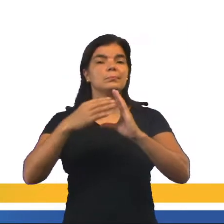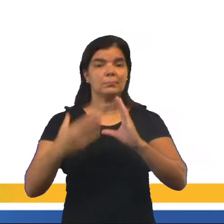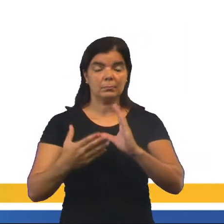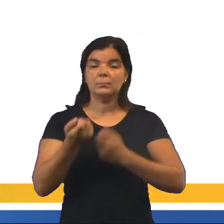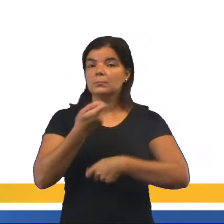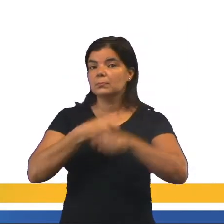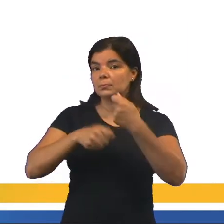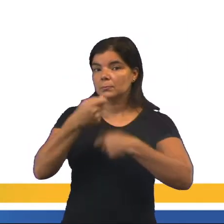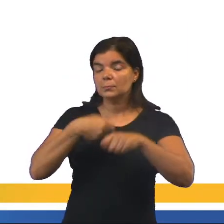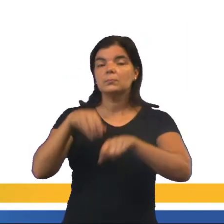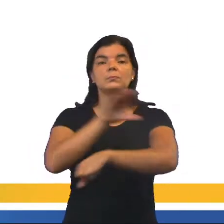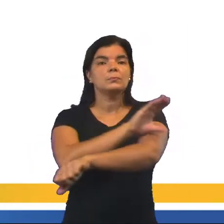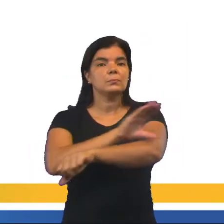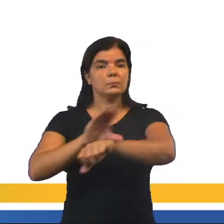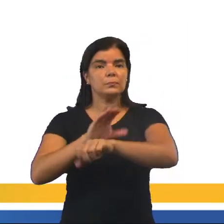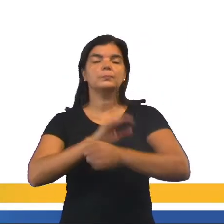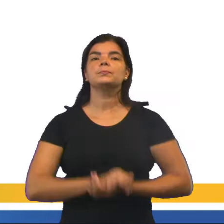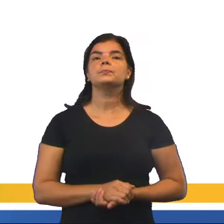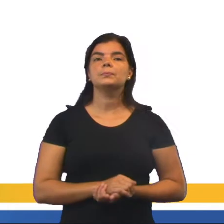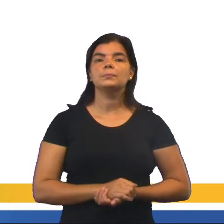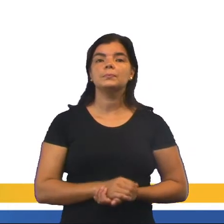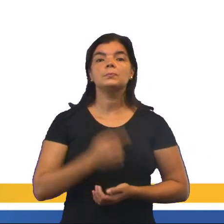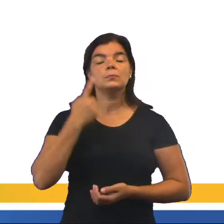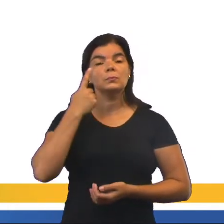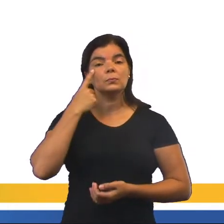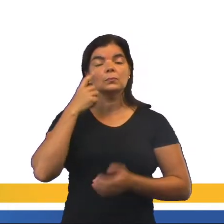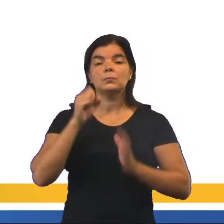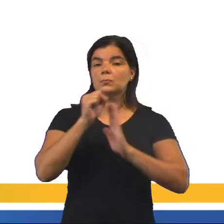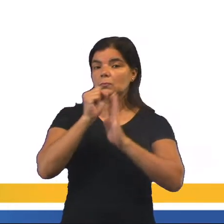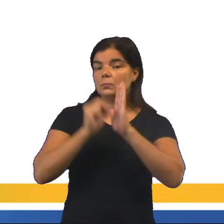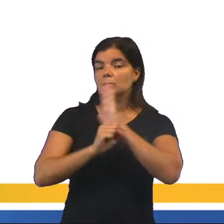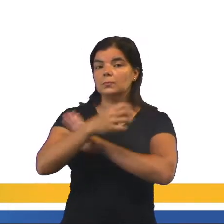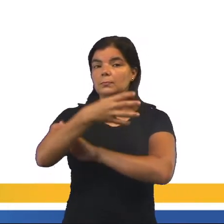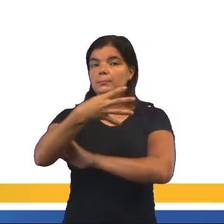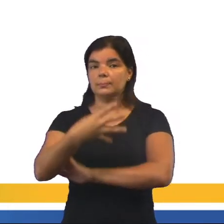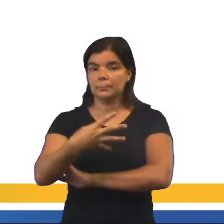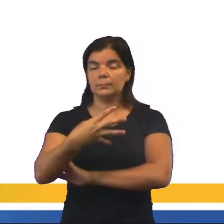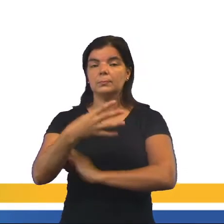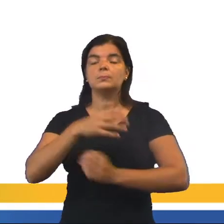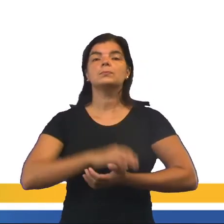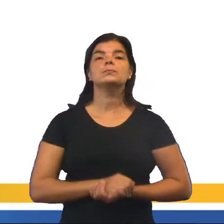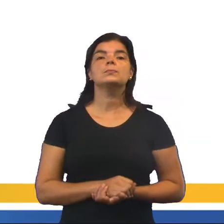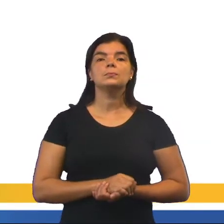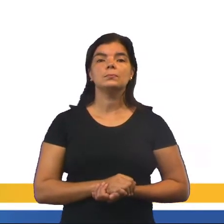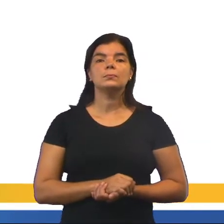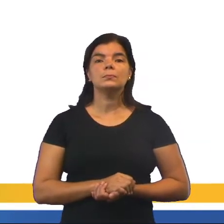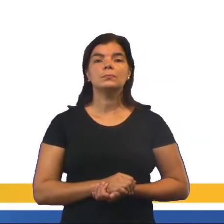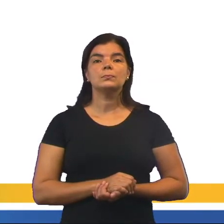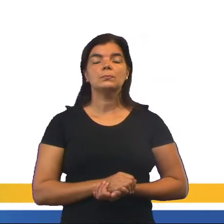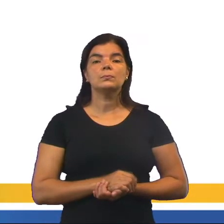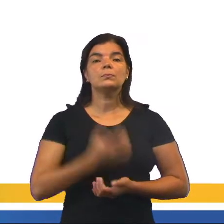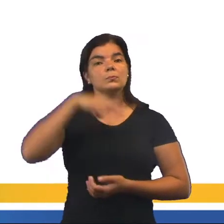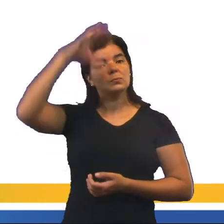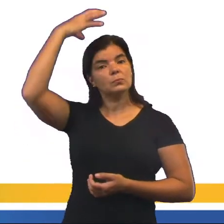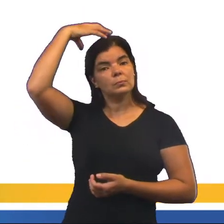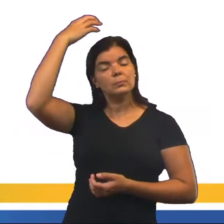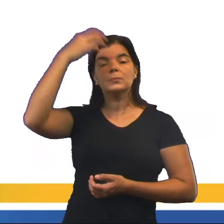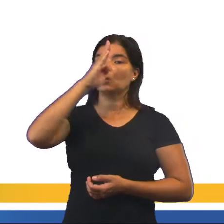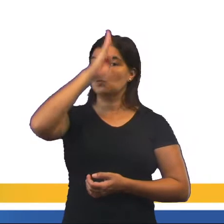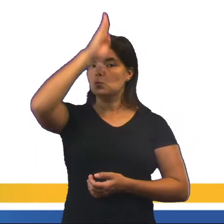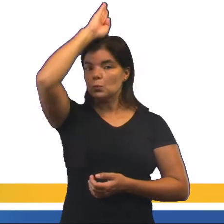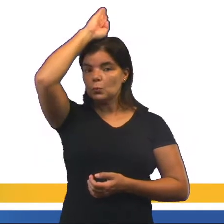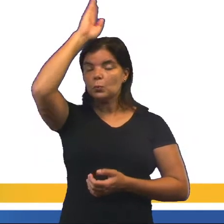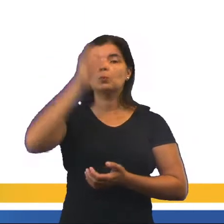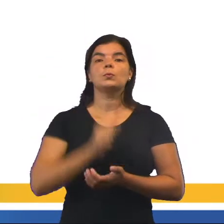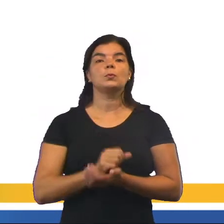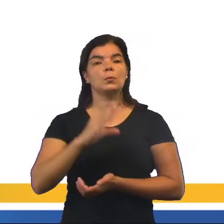econômicas e culturais. Bom, lá no século IV, o então imperador de Roma,